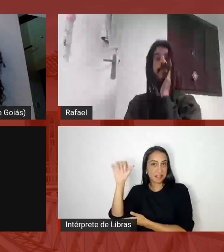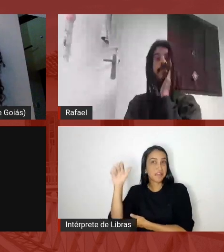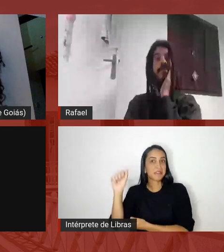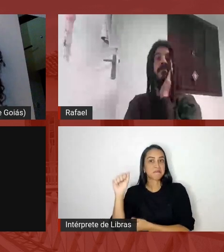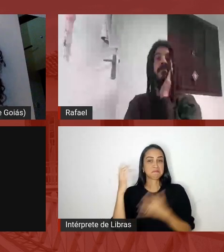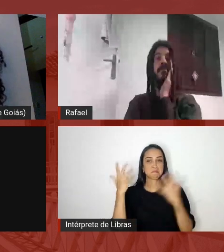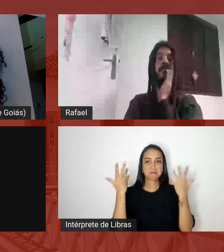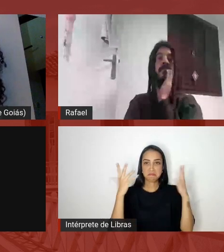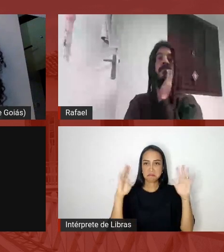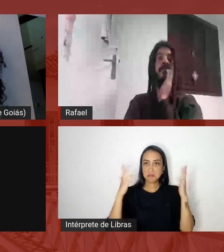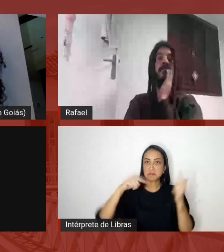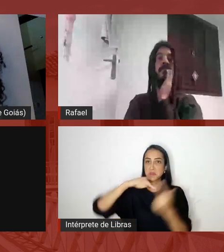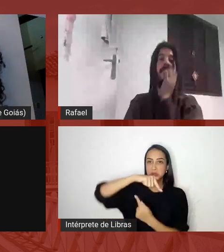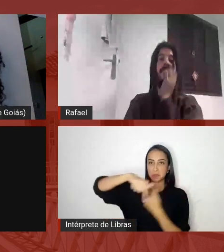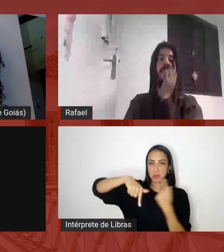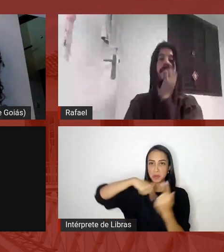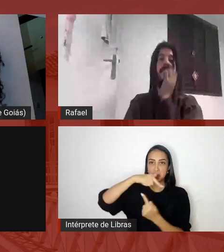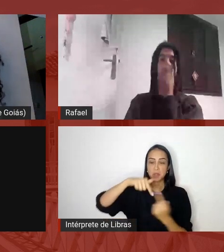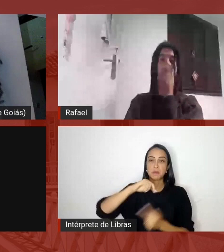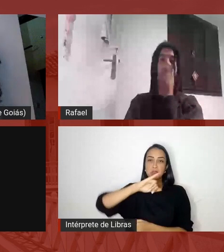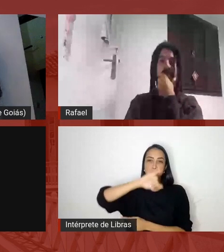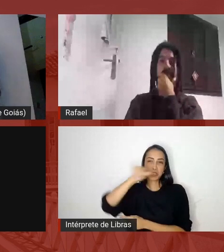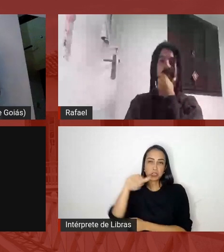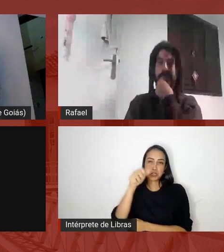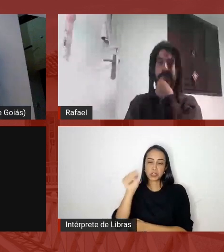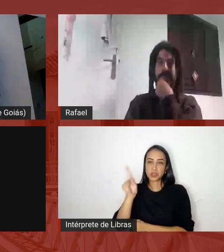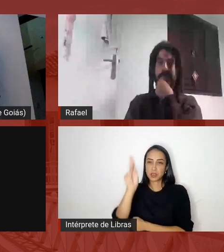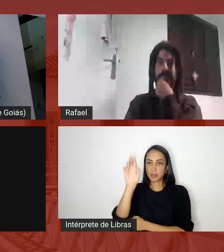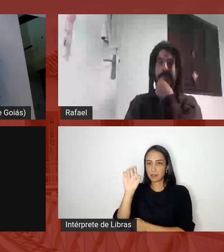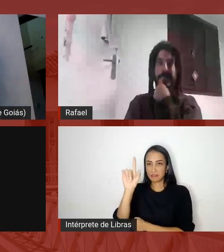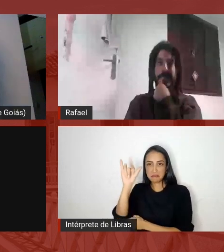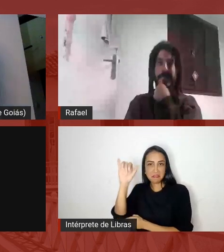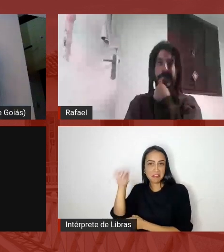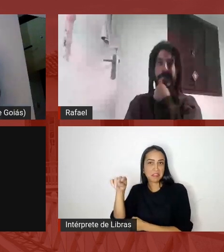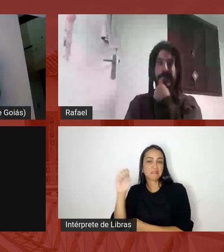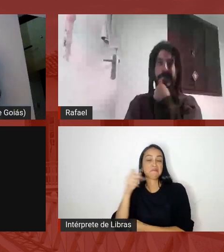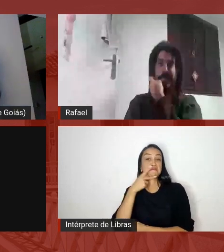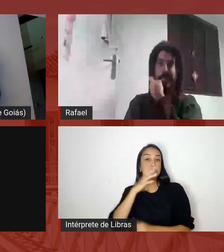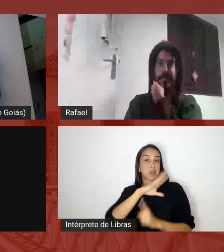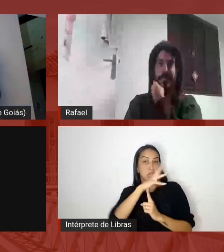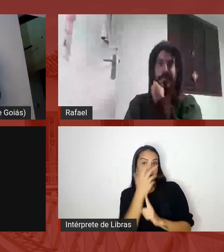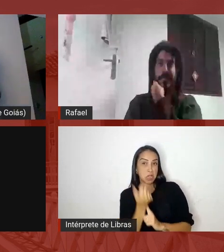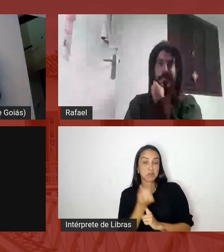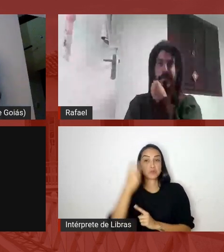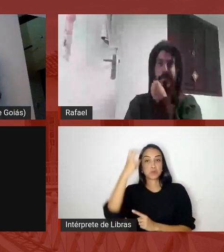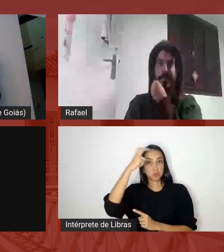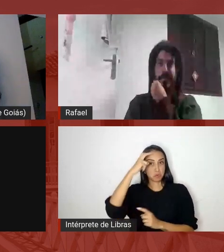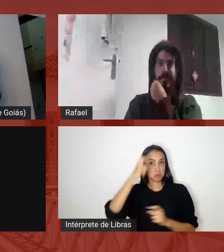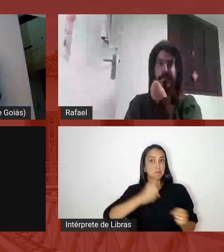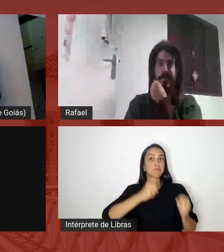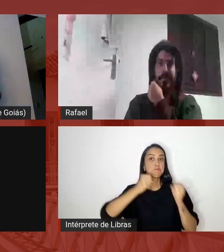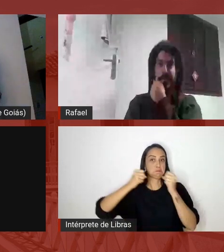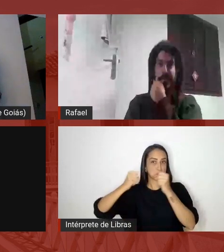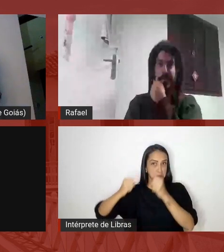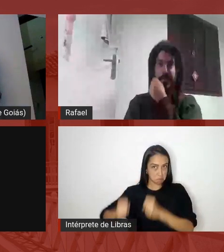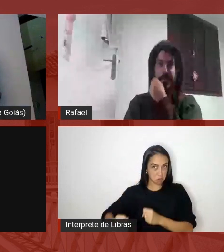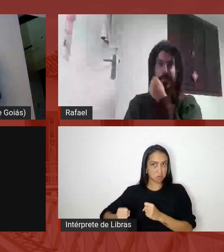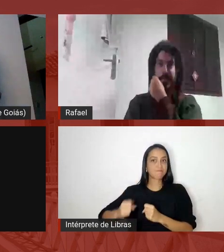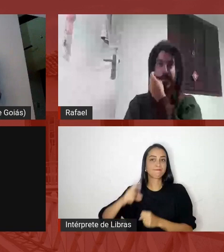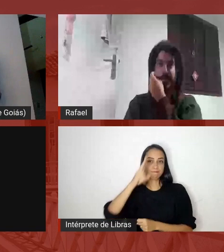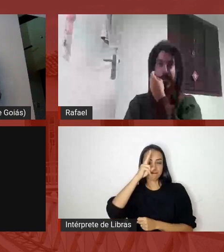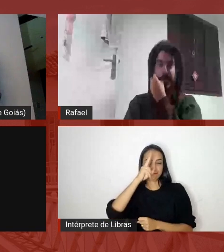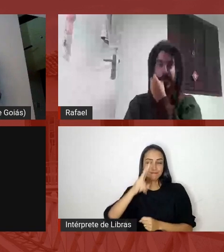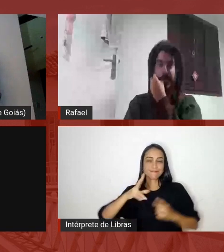Santana a Jaqueline Talga que diz que as artes e as culturas são poderosos tem o poder de encantar de